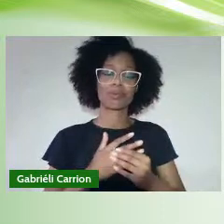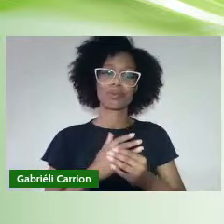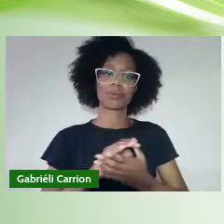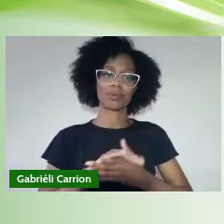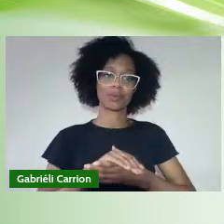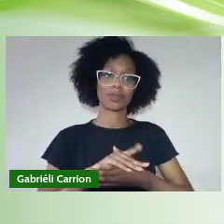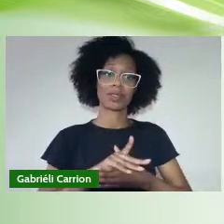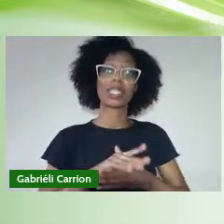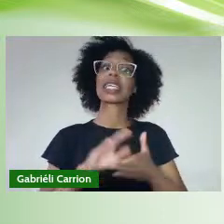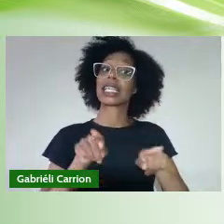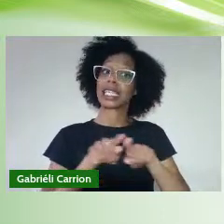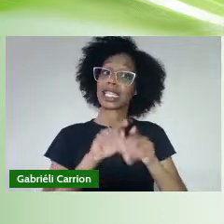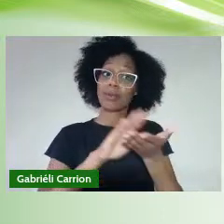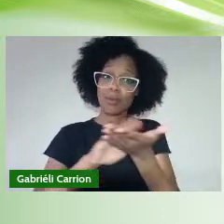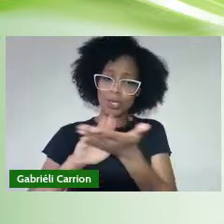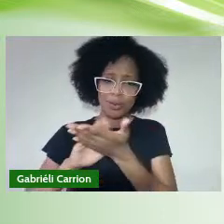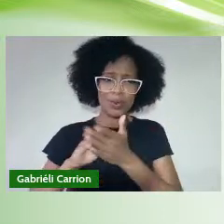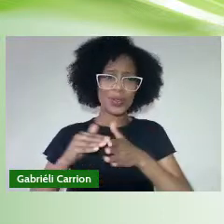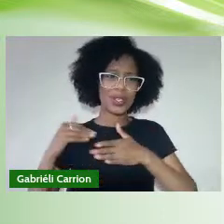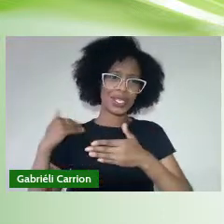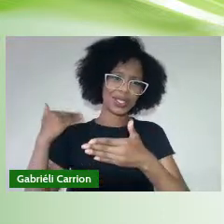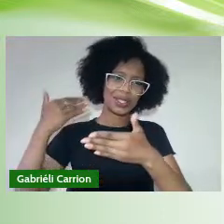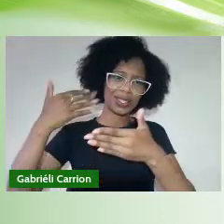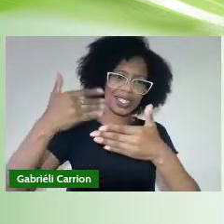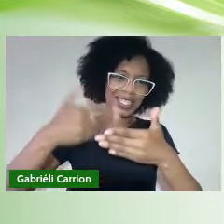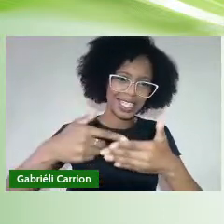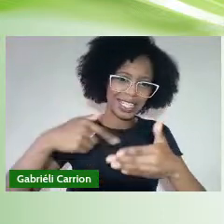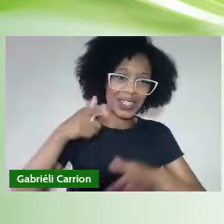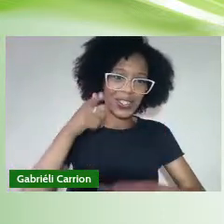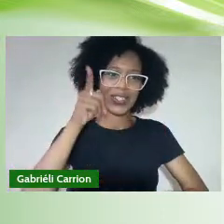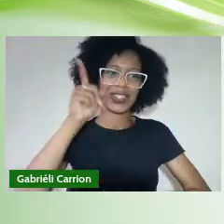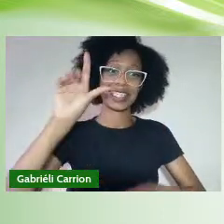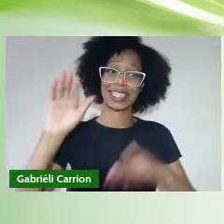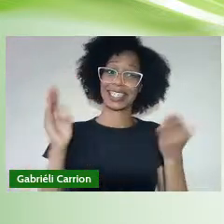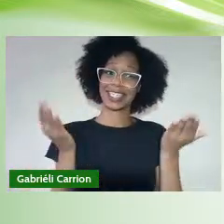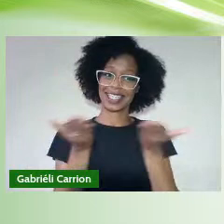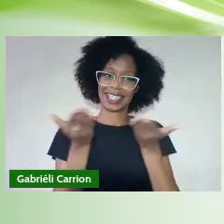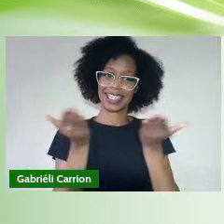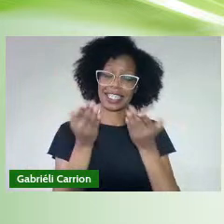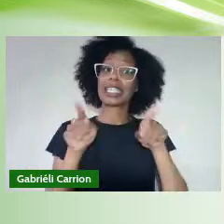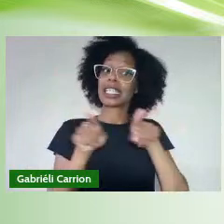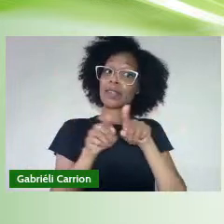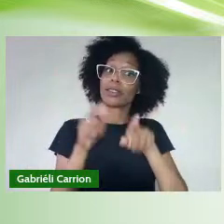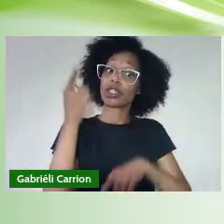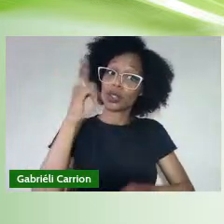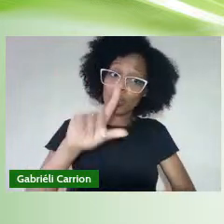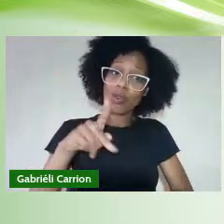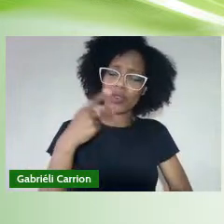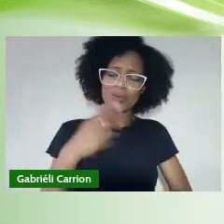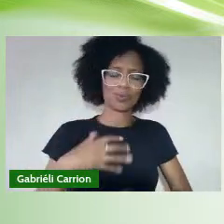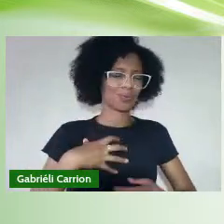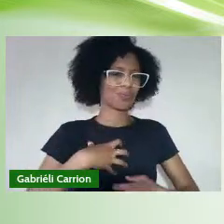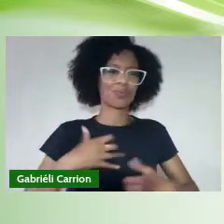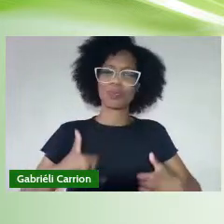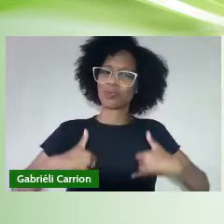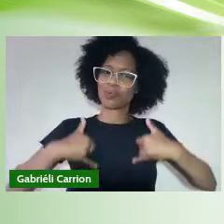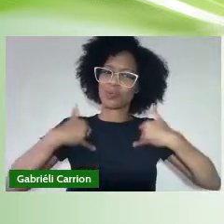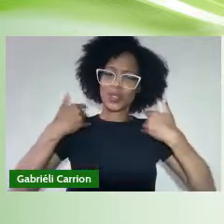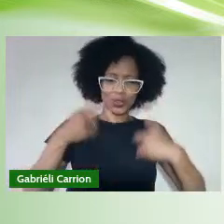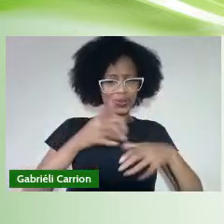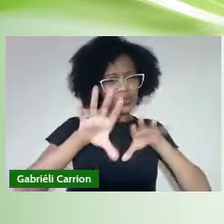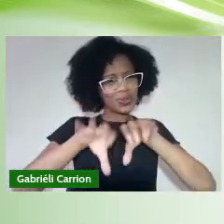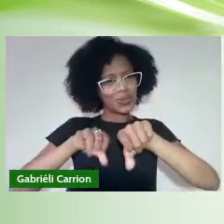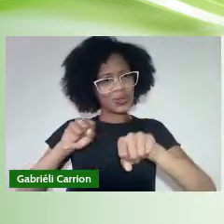parabenizar pela trajetória e pela conquista que estão finalizando hoje, reforçando que muito nos orgulha a conclusão de suas graduações.